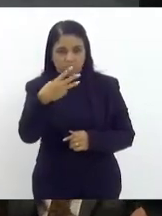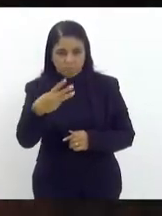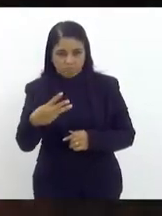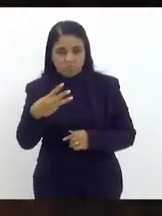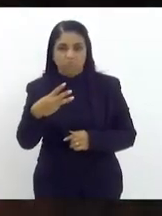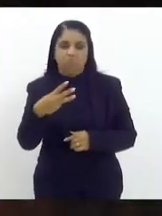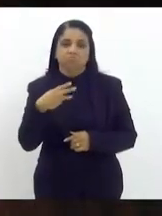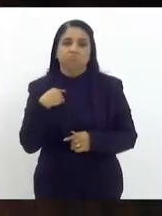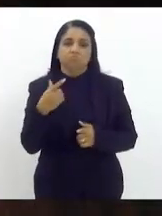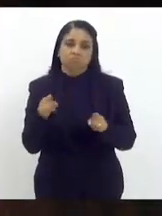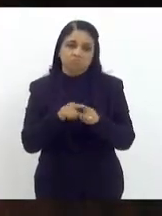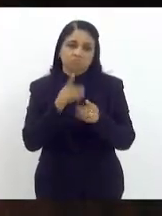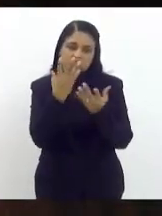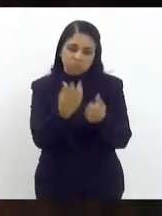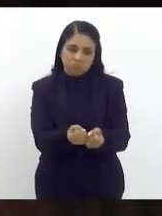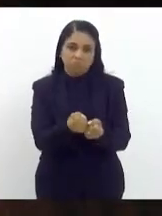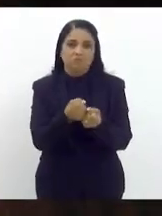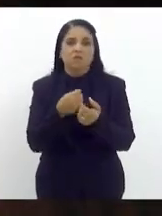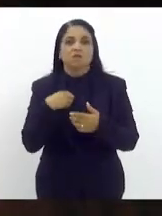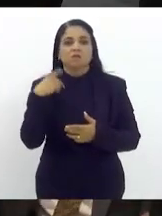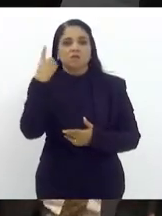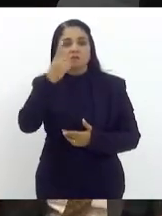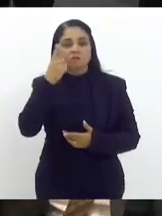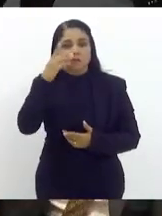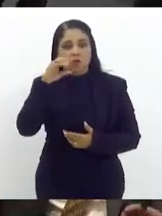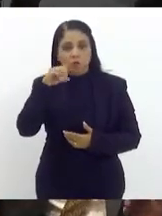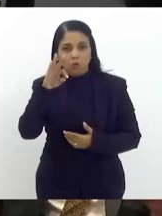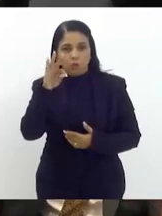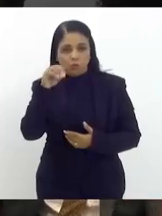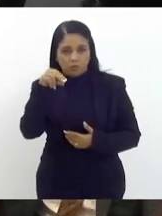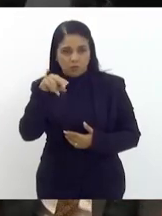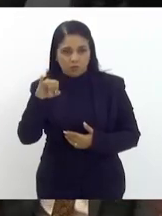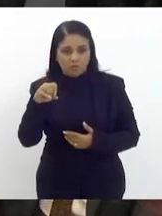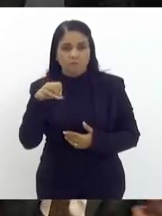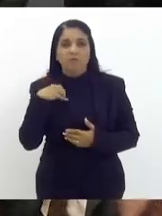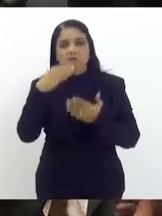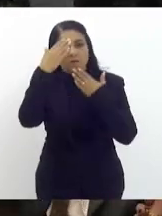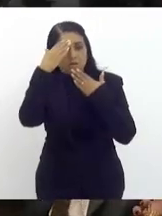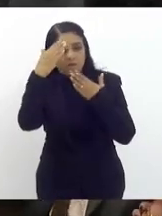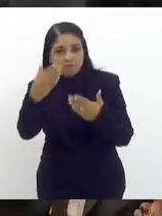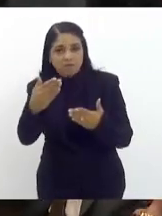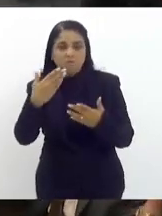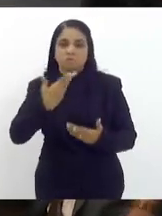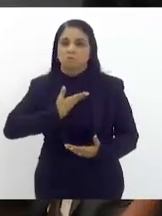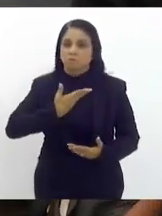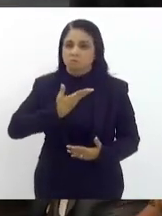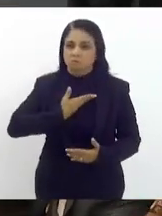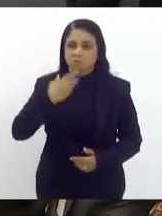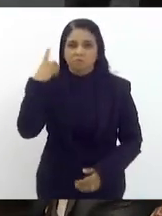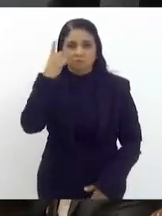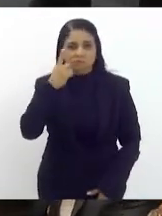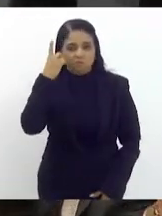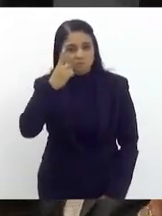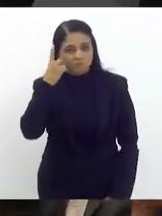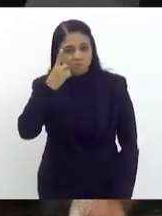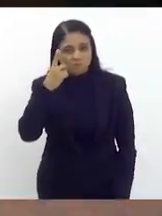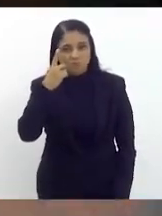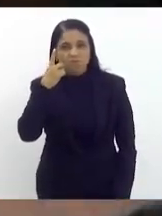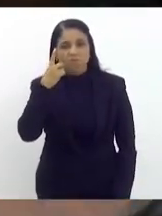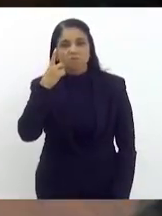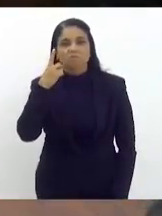consignado deputado Ottoni de Paula presidente eu quero agradecer os meus pares os colegas